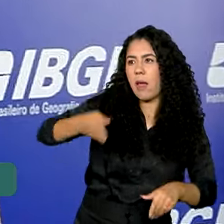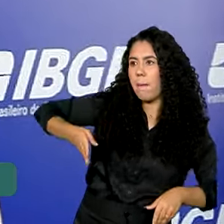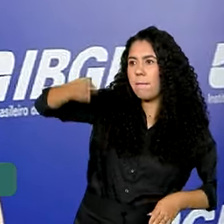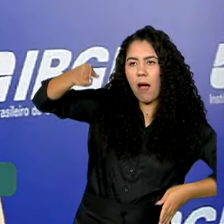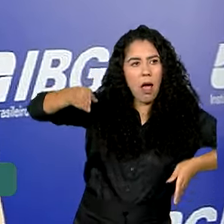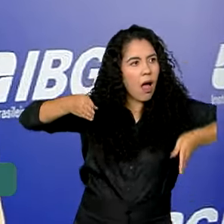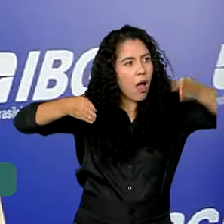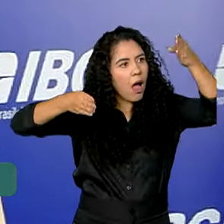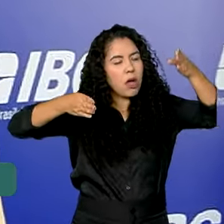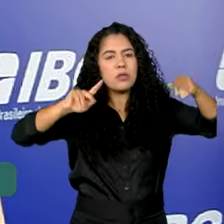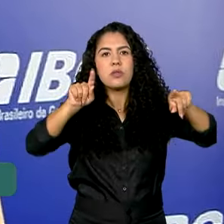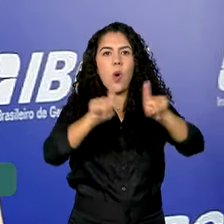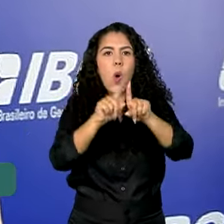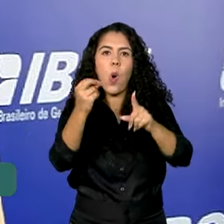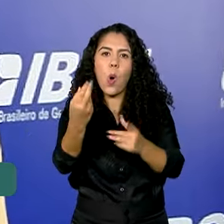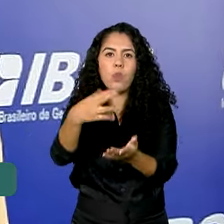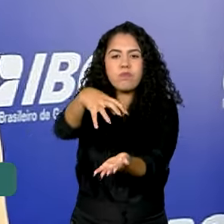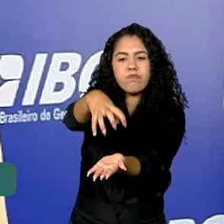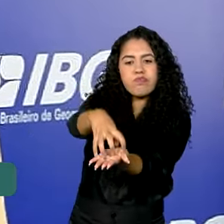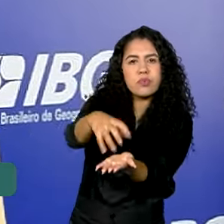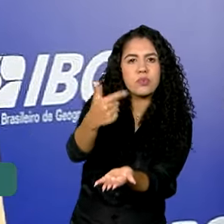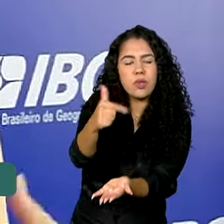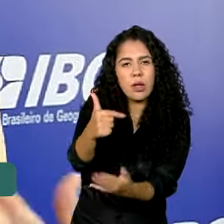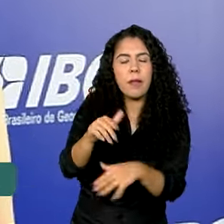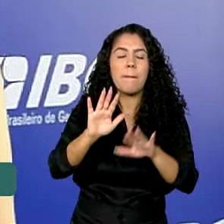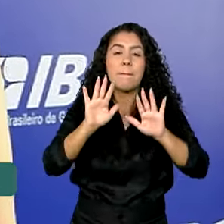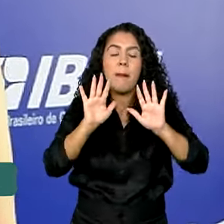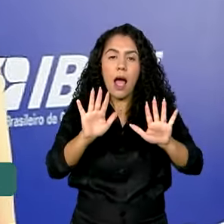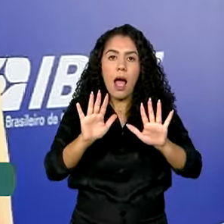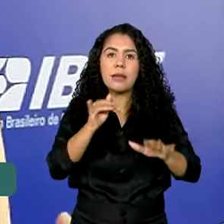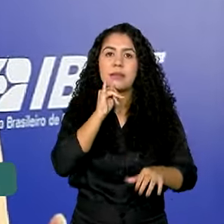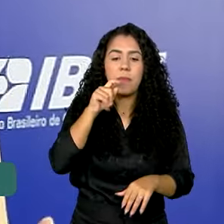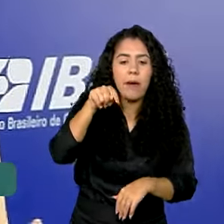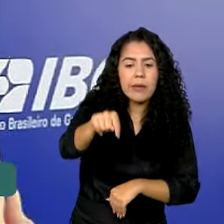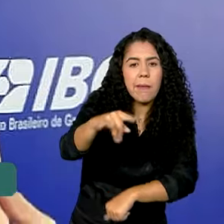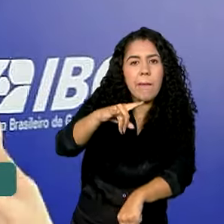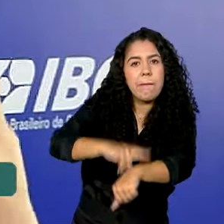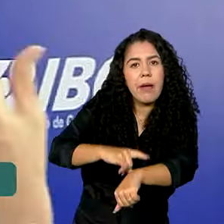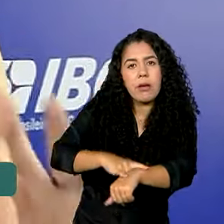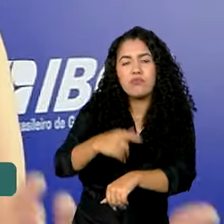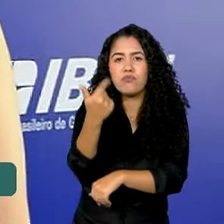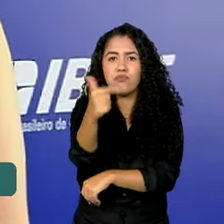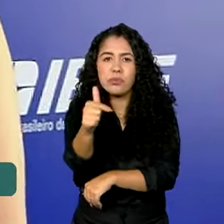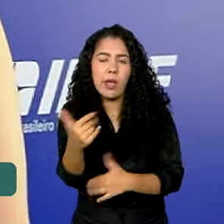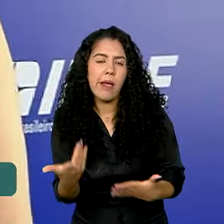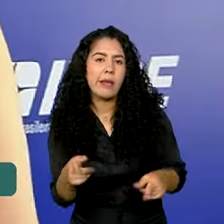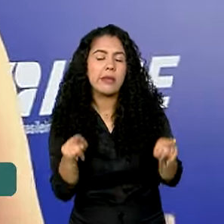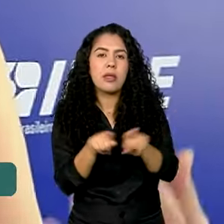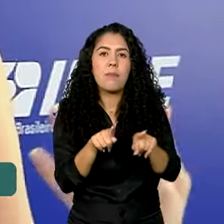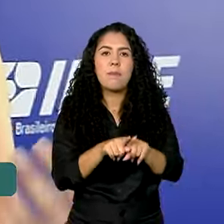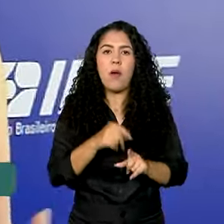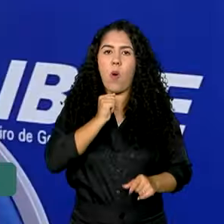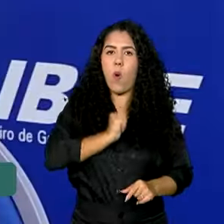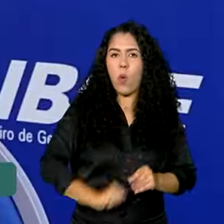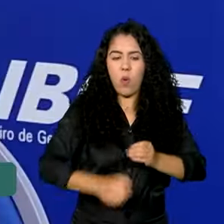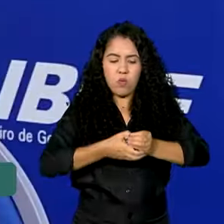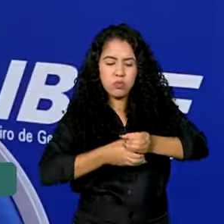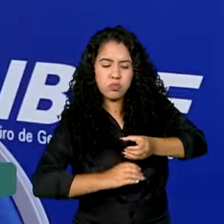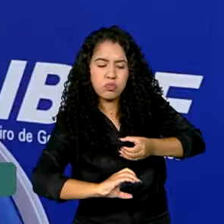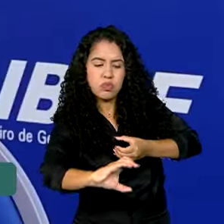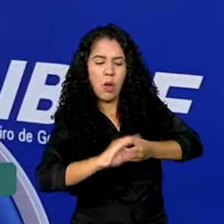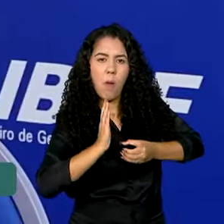Nesses tipos de domicílio, a gente não espera ter um banheiro, uma destinação de esgoto, dada